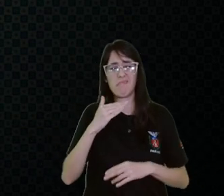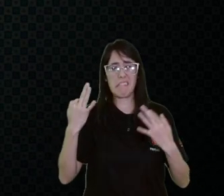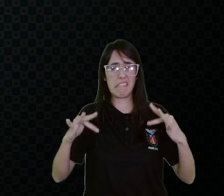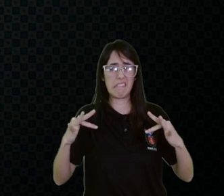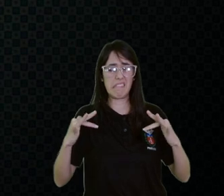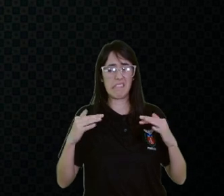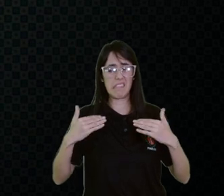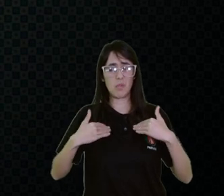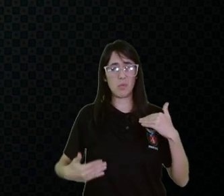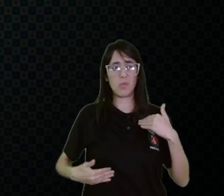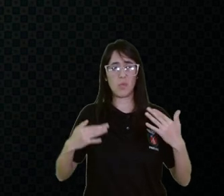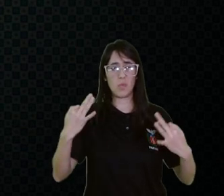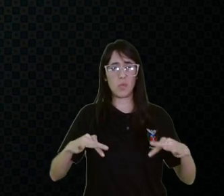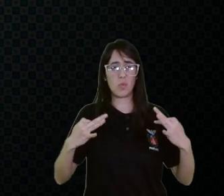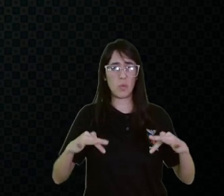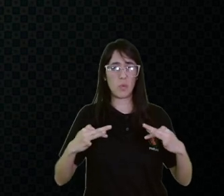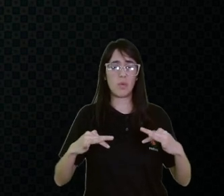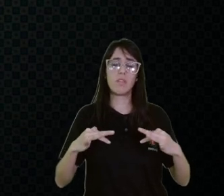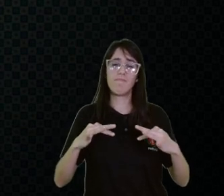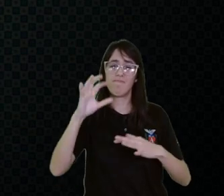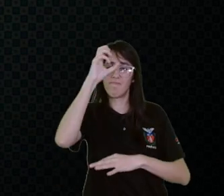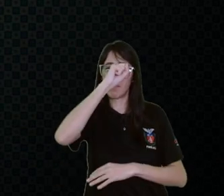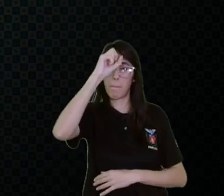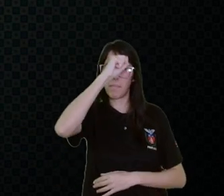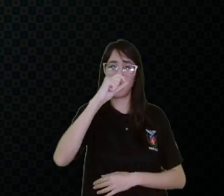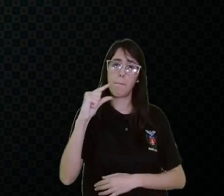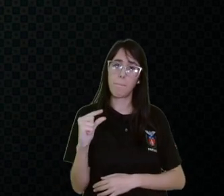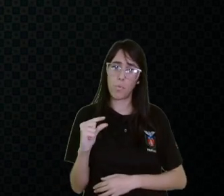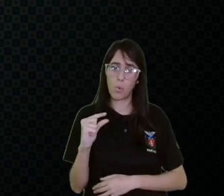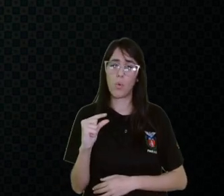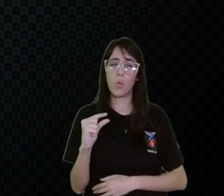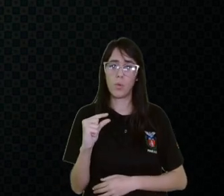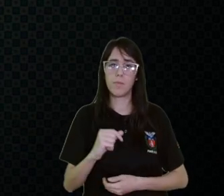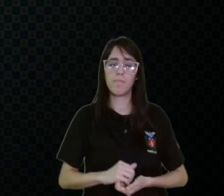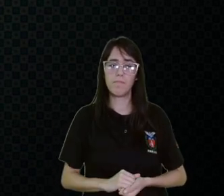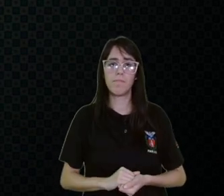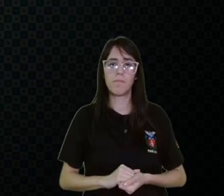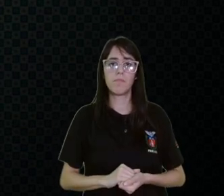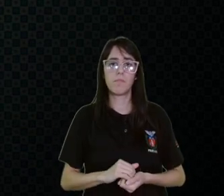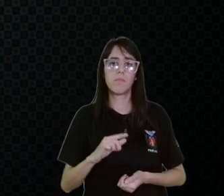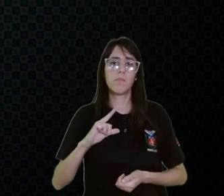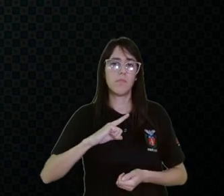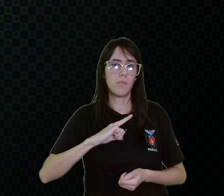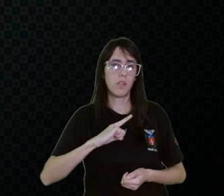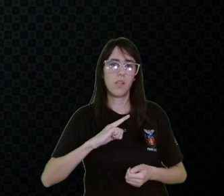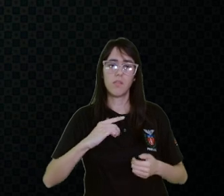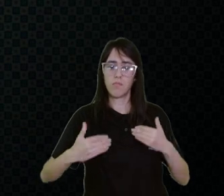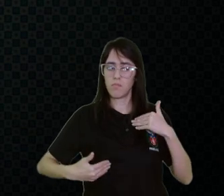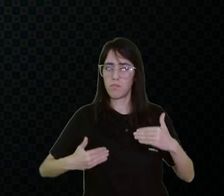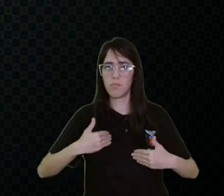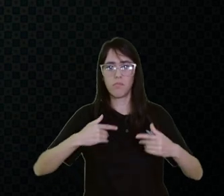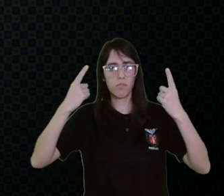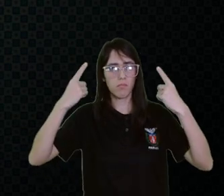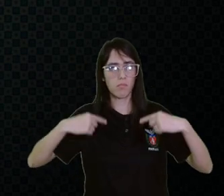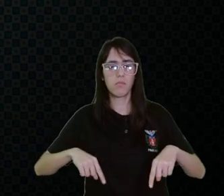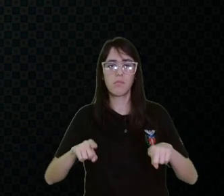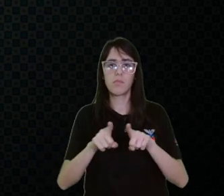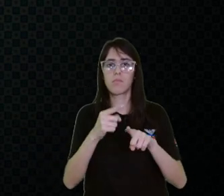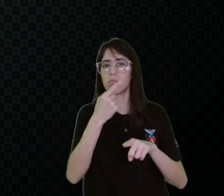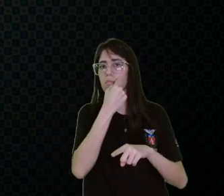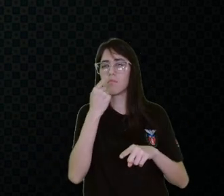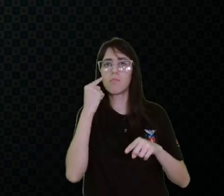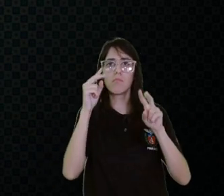que vai ter um nível de atenção e concentração muito menor, tá, pesquisas fisiológicas, a gente ampliar a visão e a função,